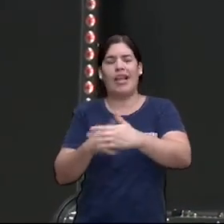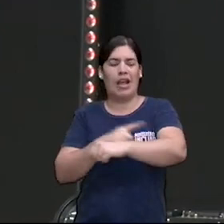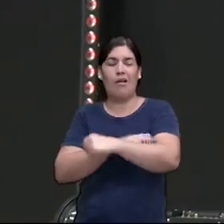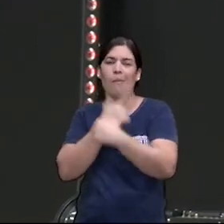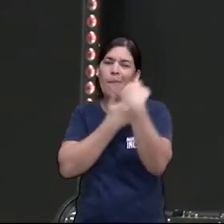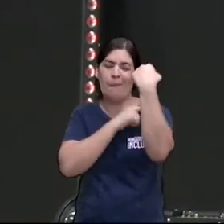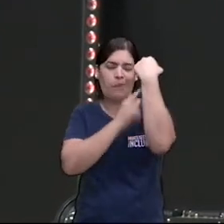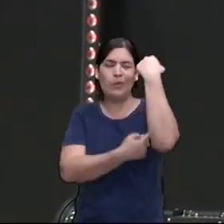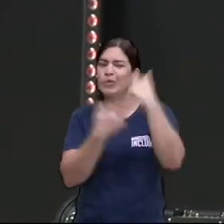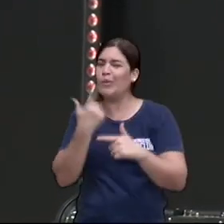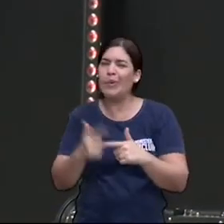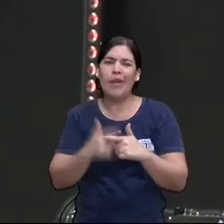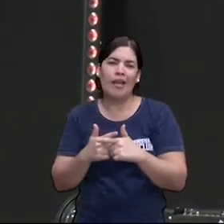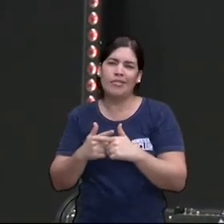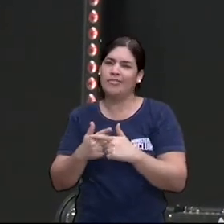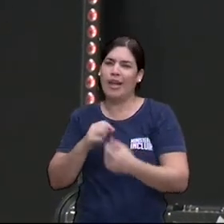com a gente é igualzinho.